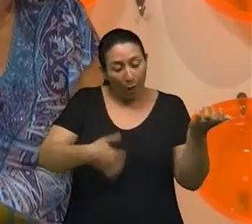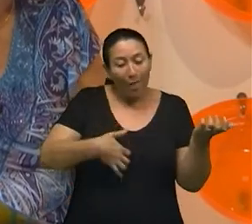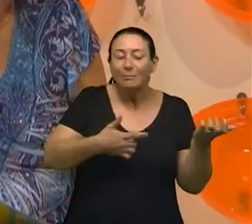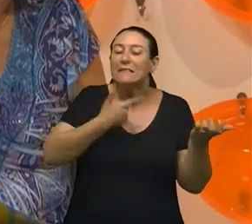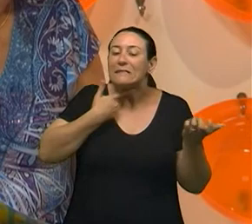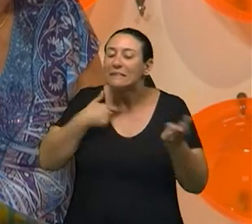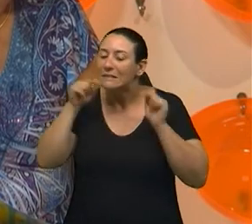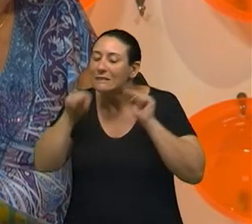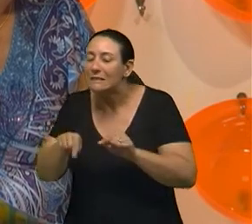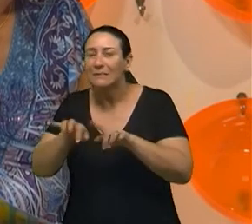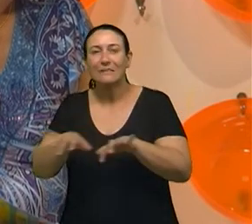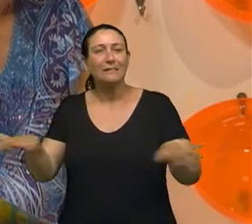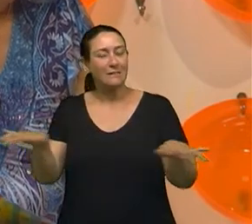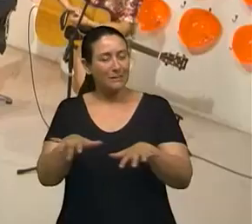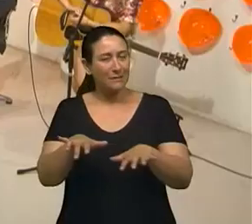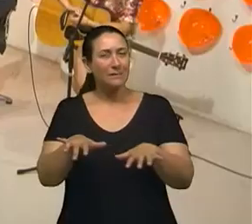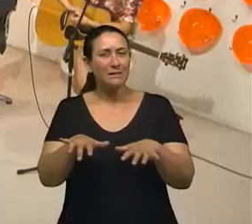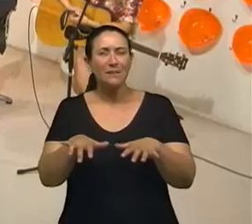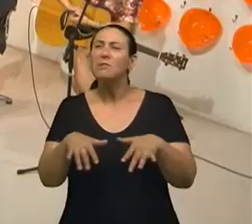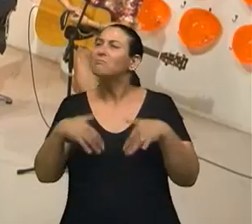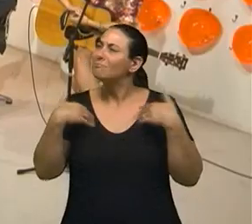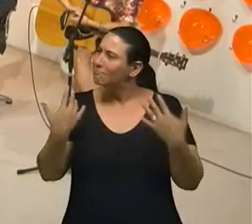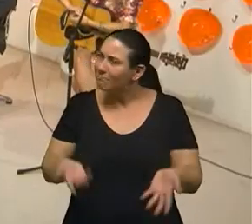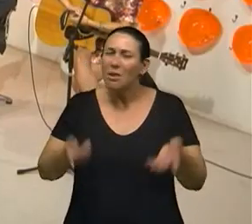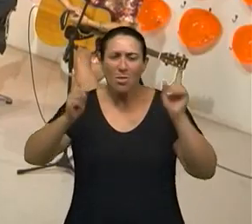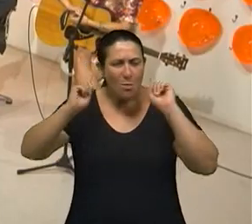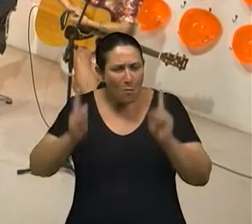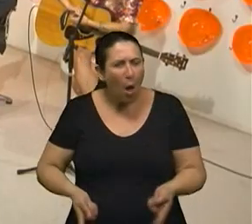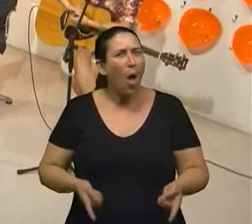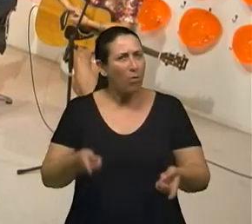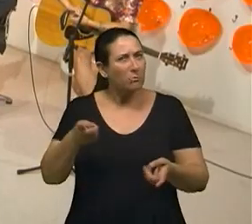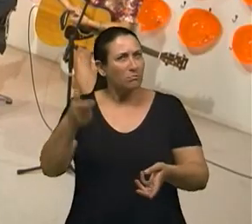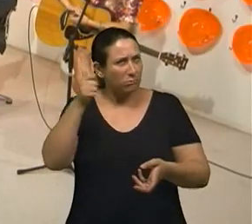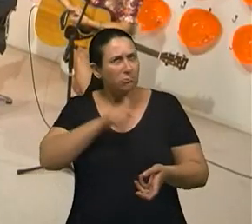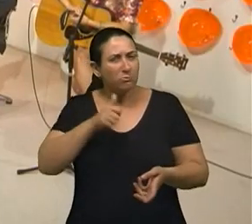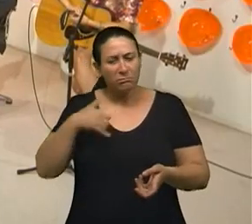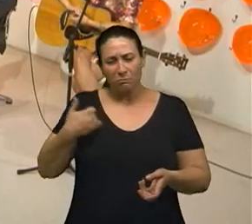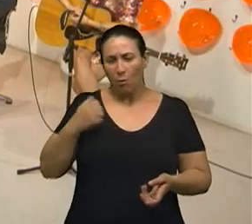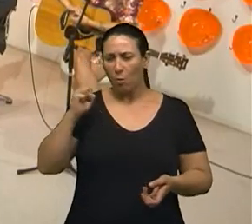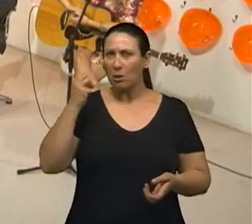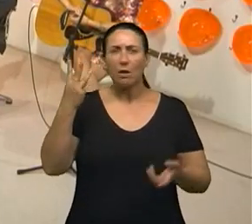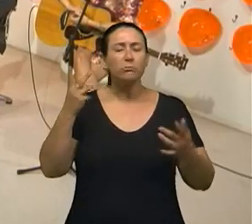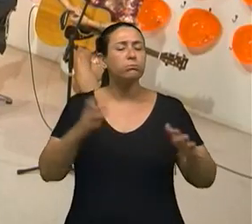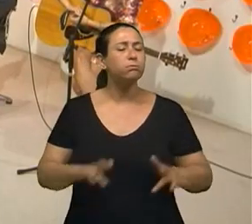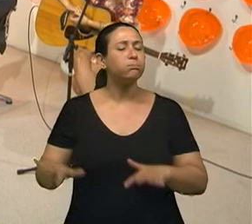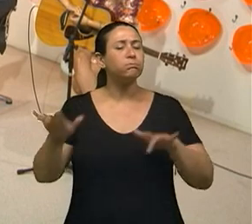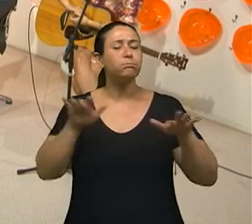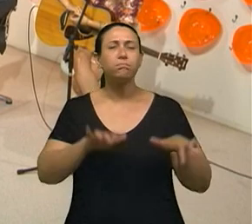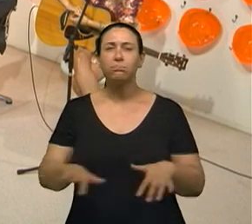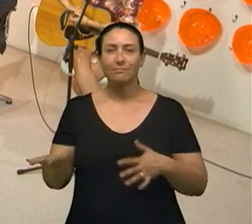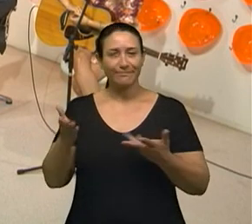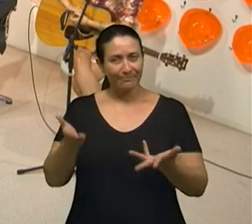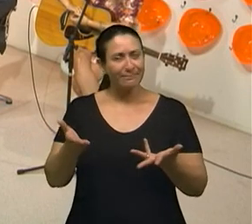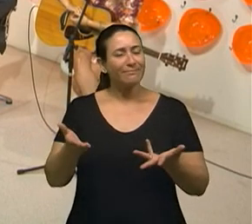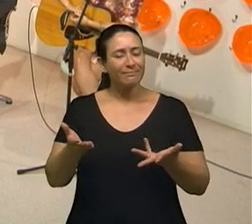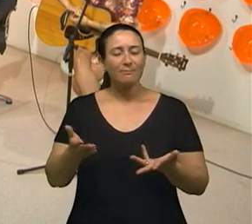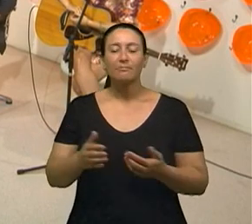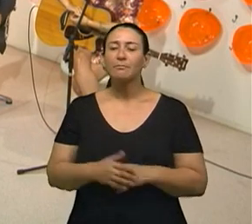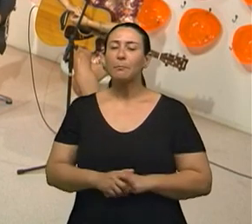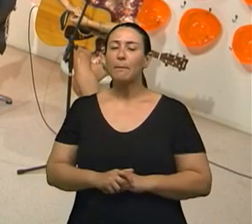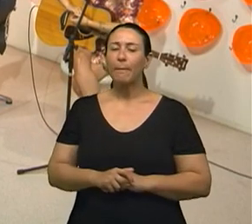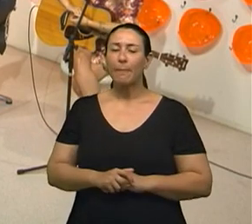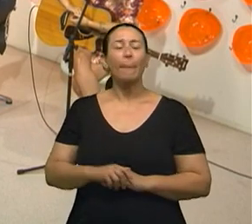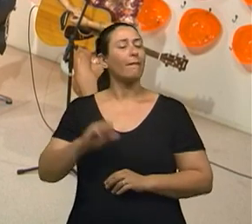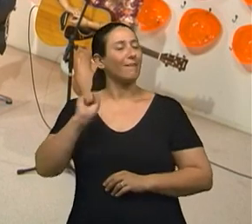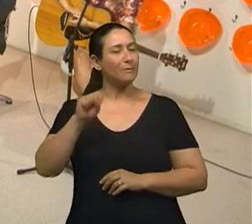mas ela queria o piano. E mesmo nessa faixa etária, ela conseguiu e toca maravilhosamente bem, né? Sim, eu